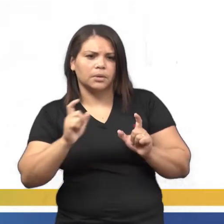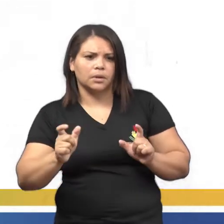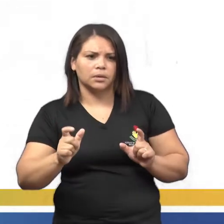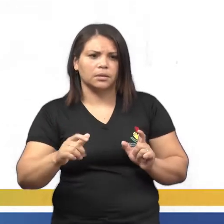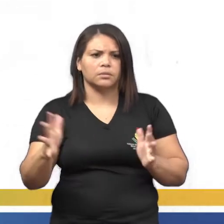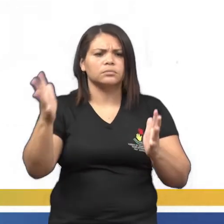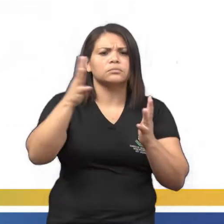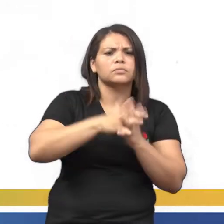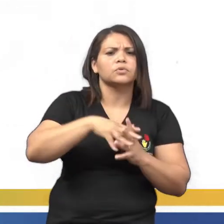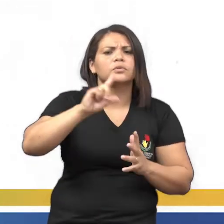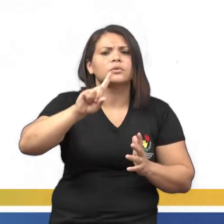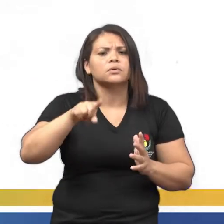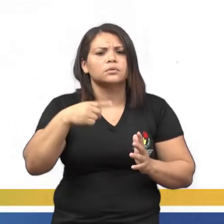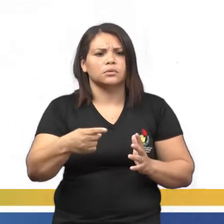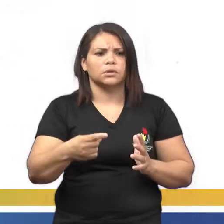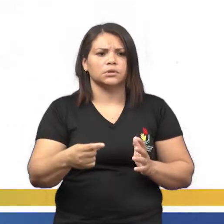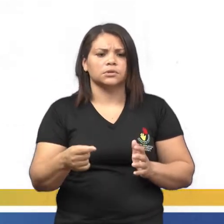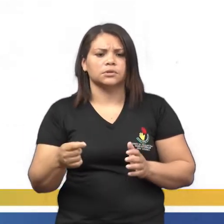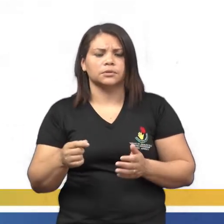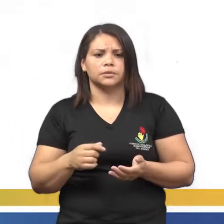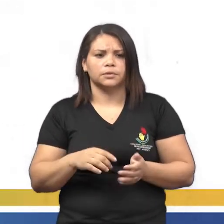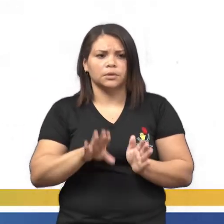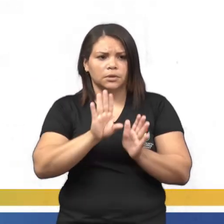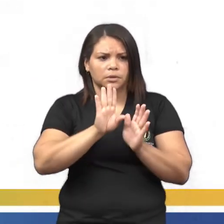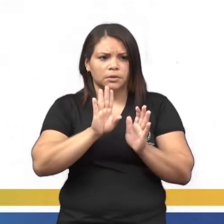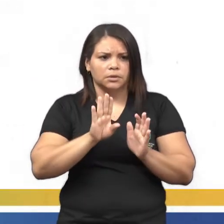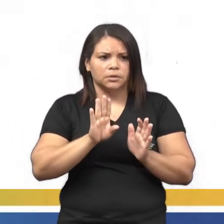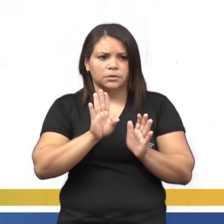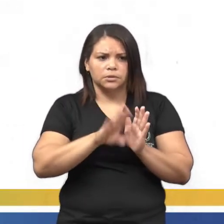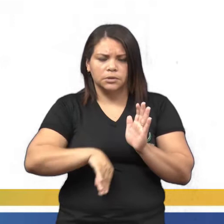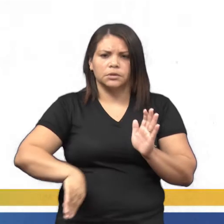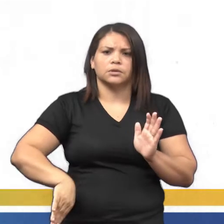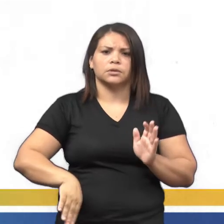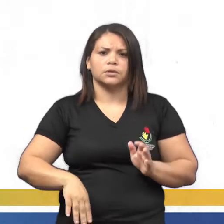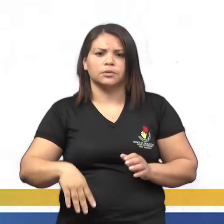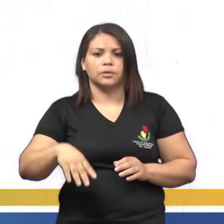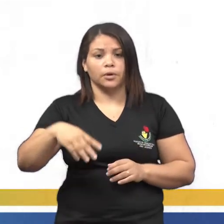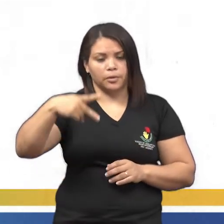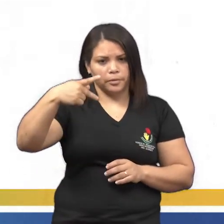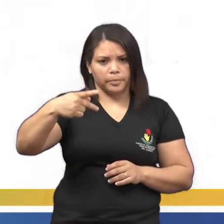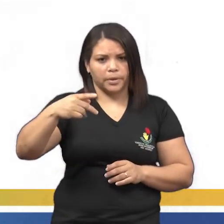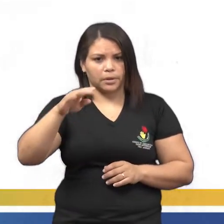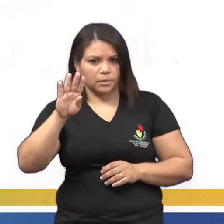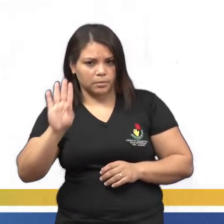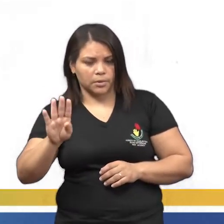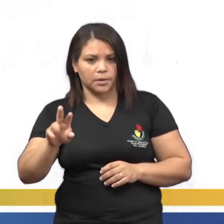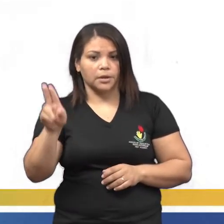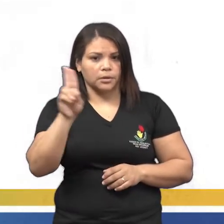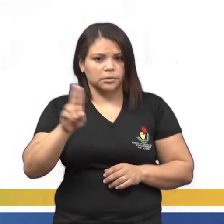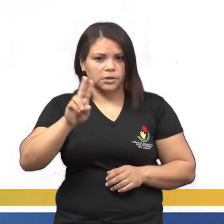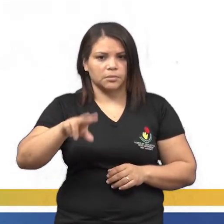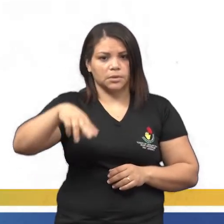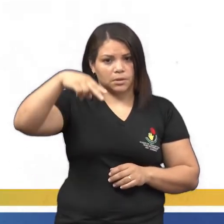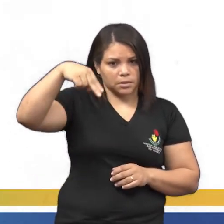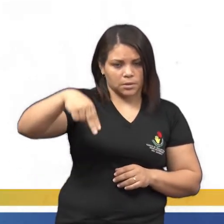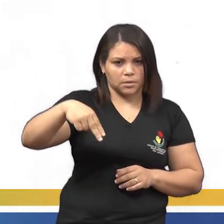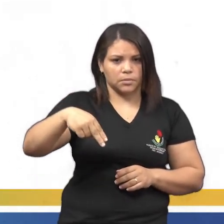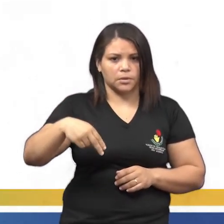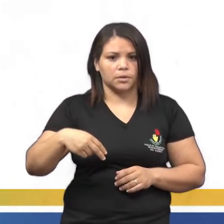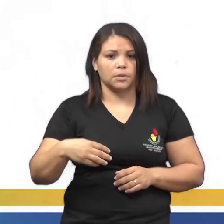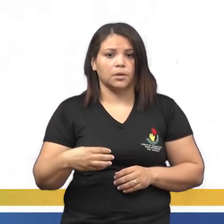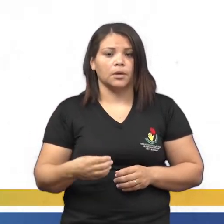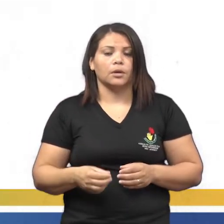outras consoantes, né? Tirando fora o P e o B, né? Usamos a letra N. Por exemplo,